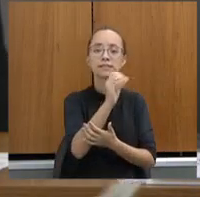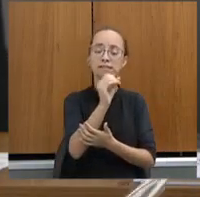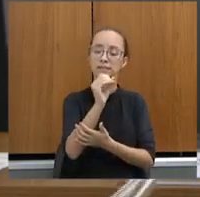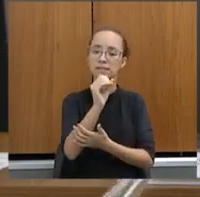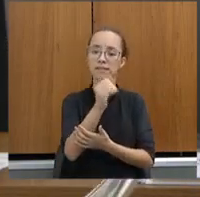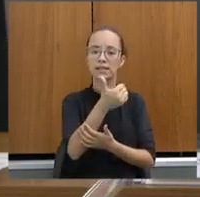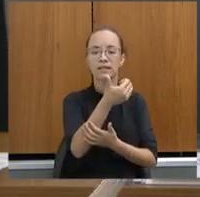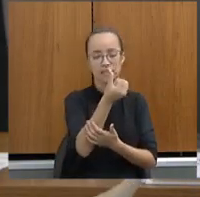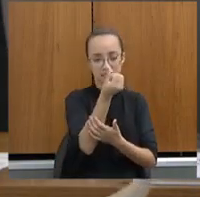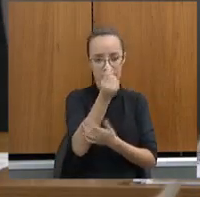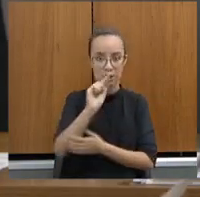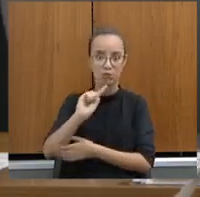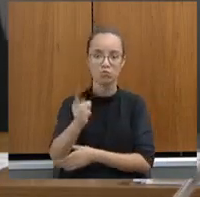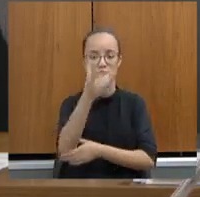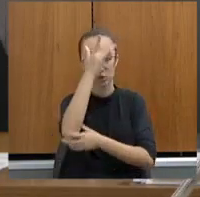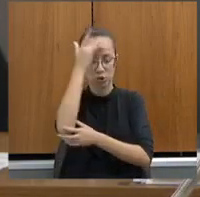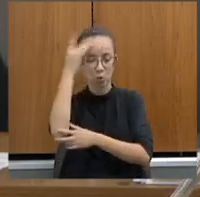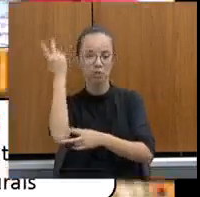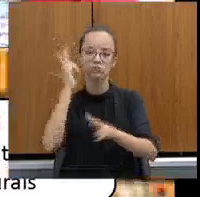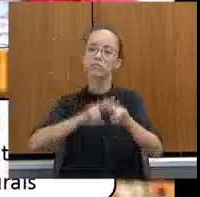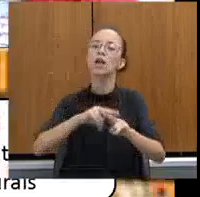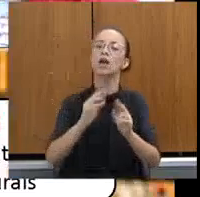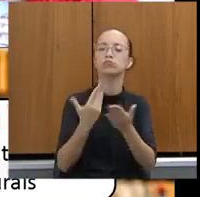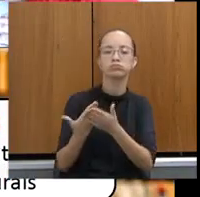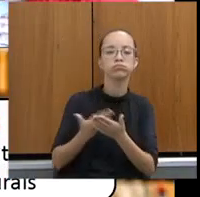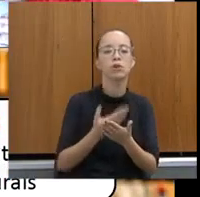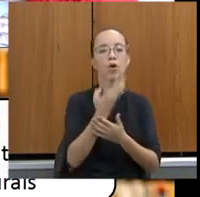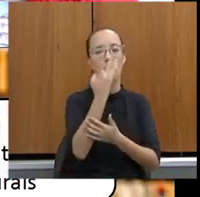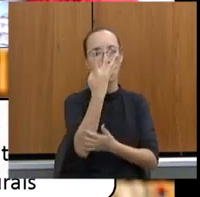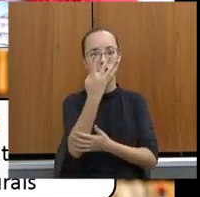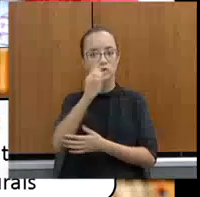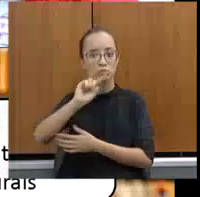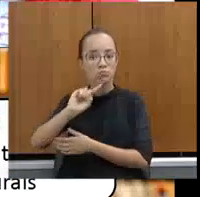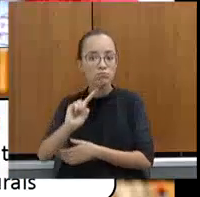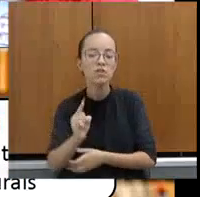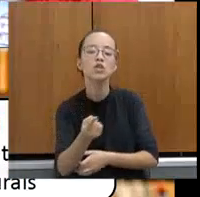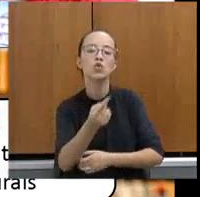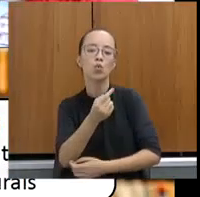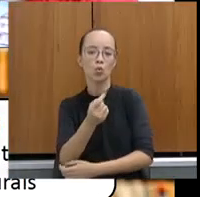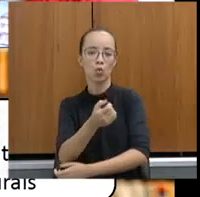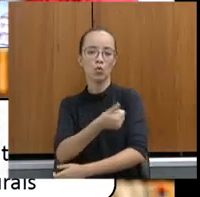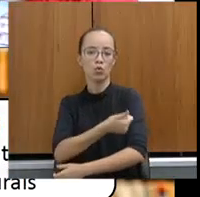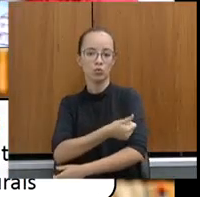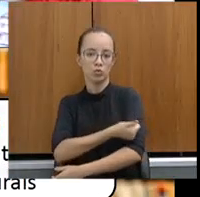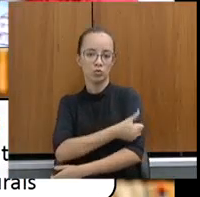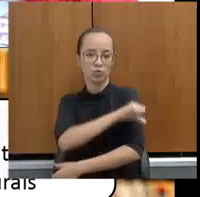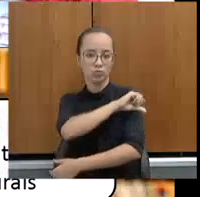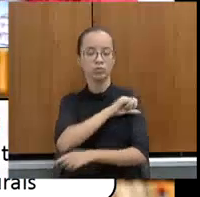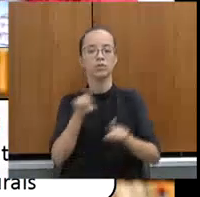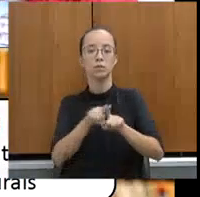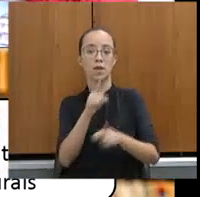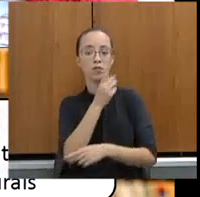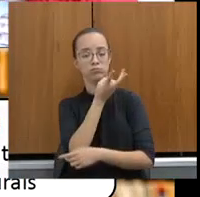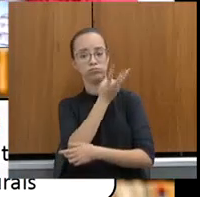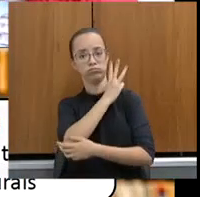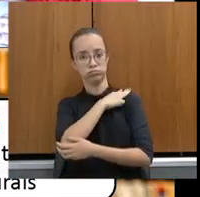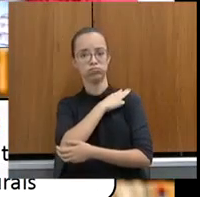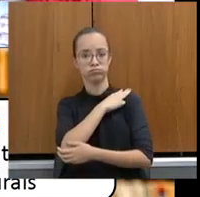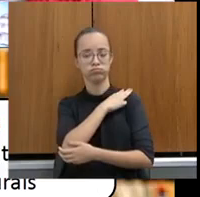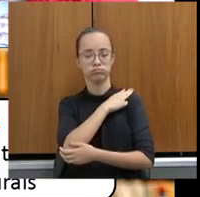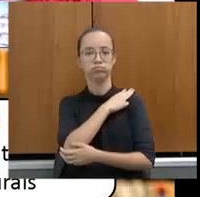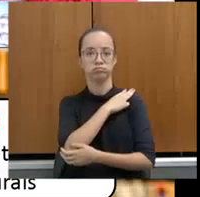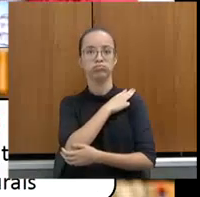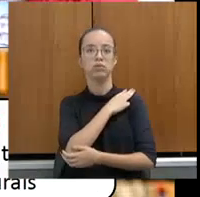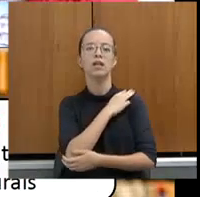presos estudando, tem quase 4 mil no ensino fundamental, quase 1.800 no ensino médio e quase 300